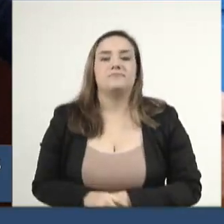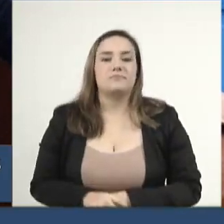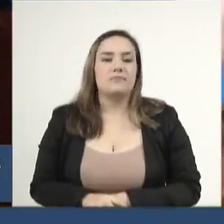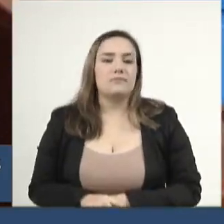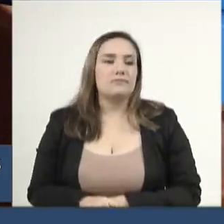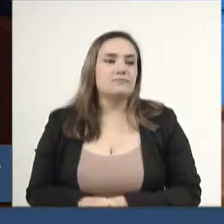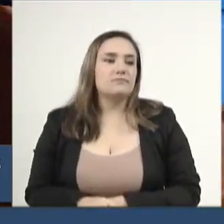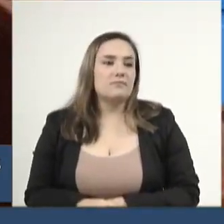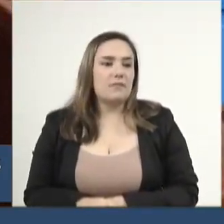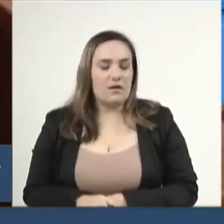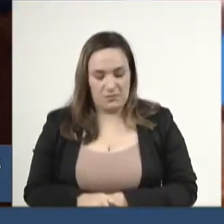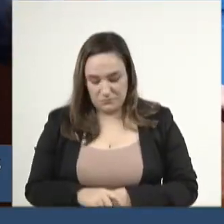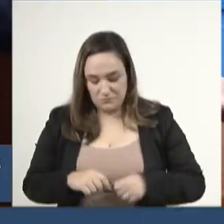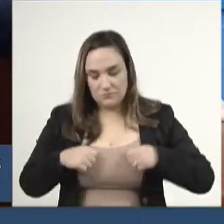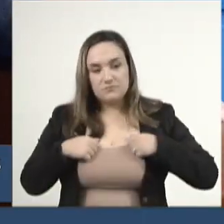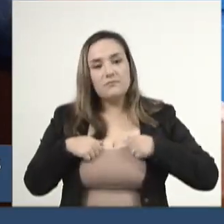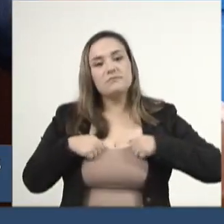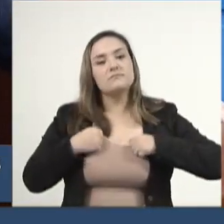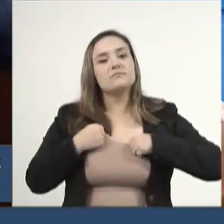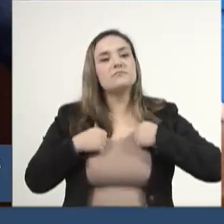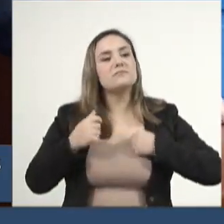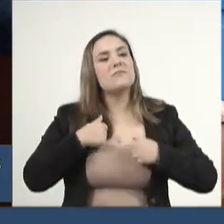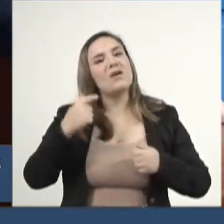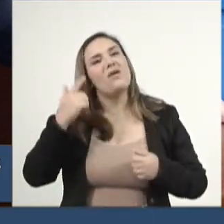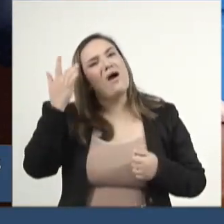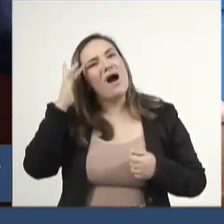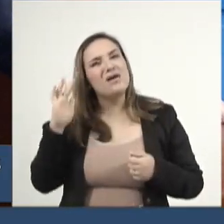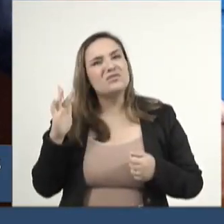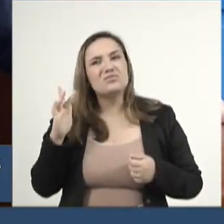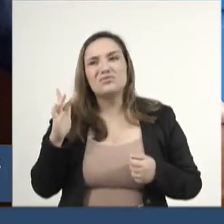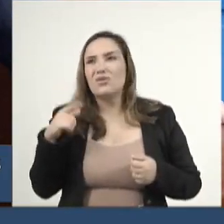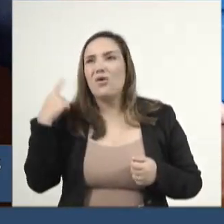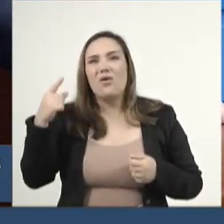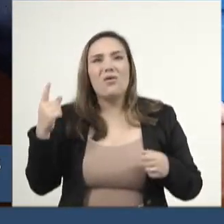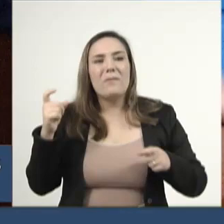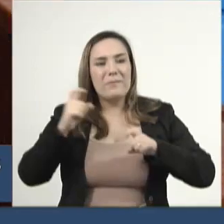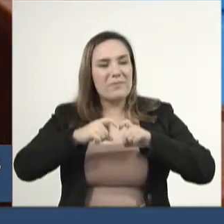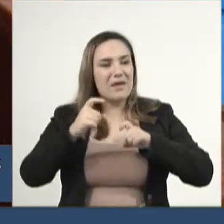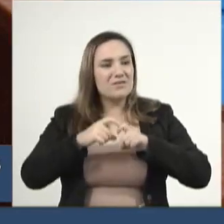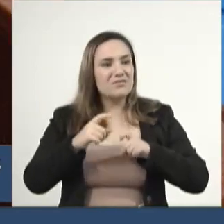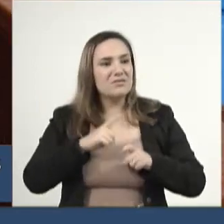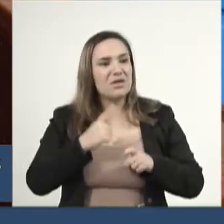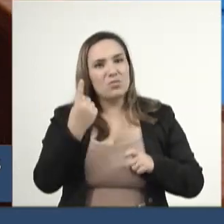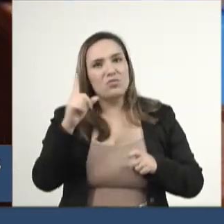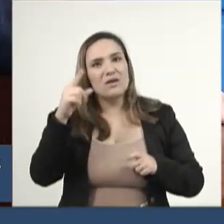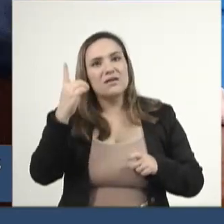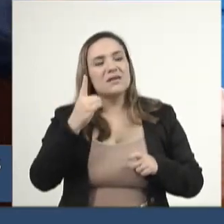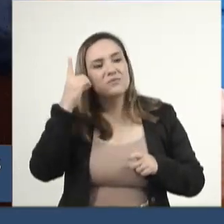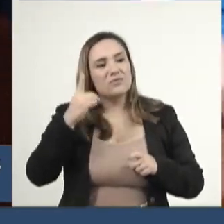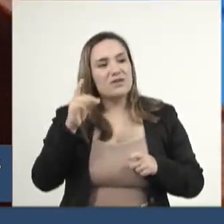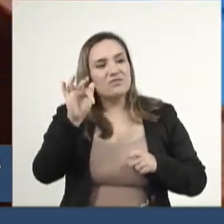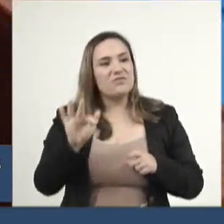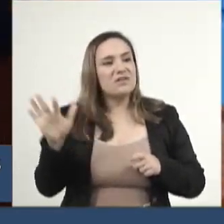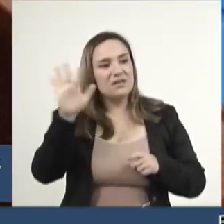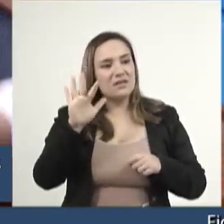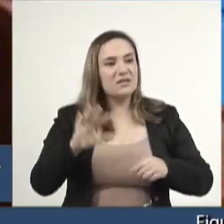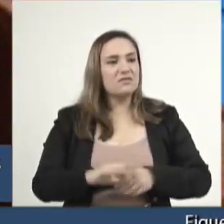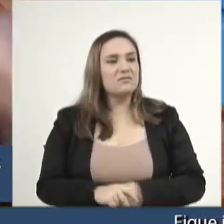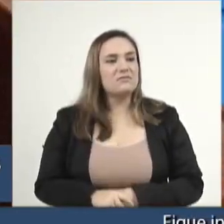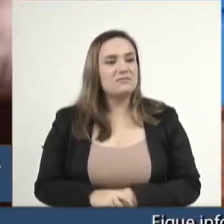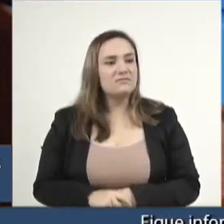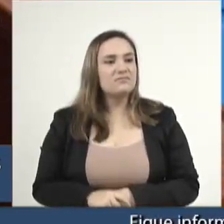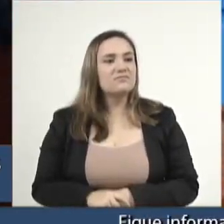Eu, inclusive, acho um absurdo ver médico, inclusive tem um que é deputado federal, faz